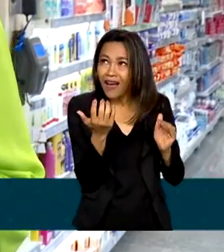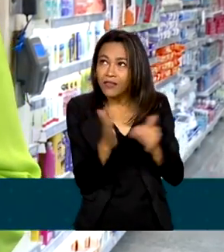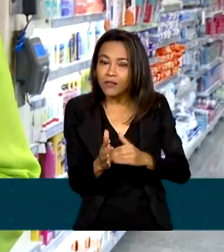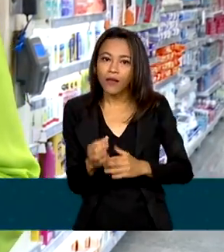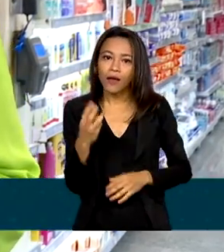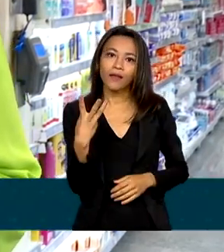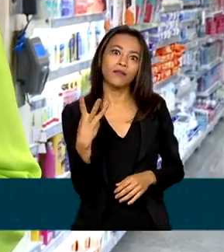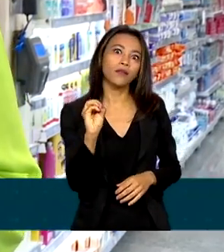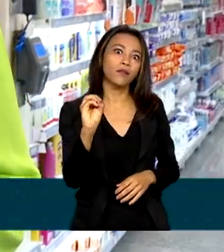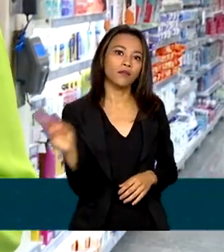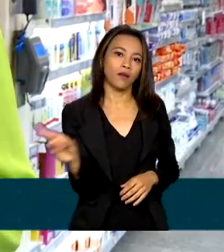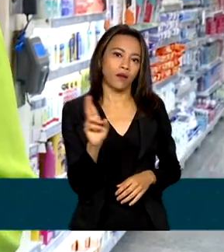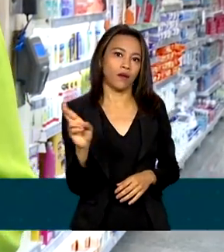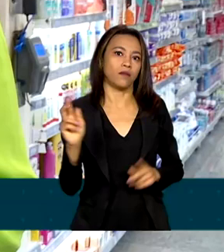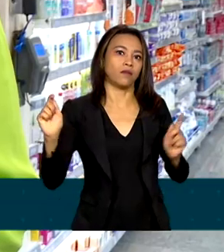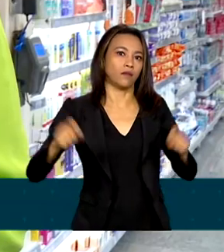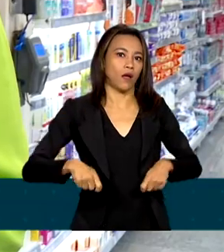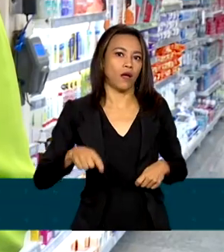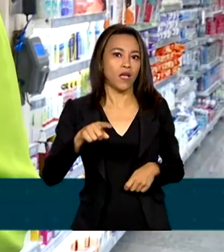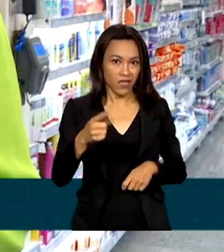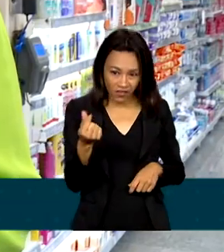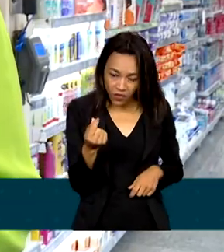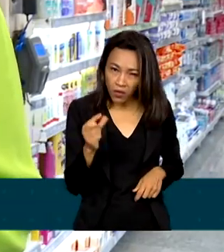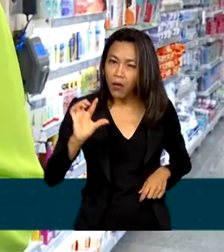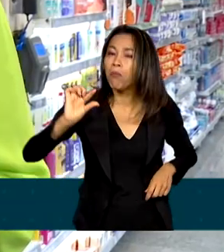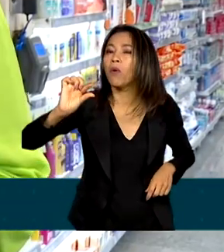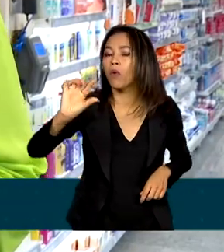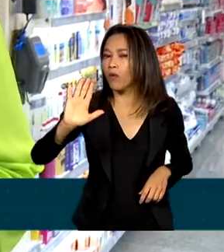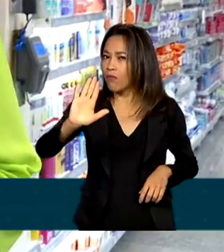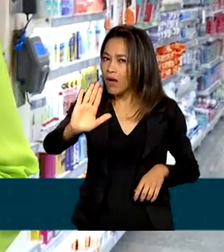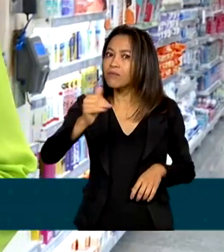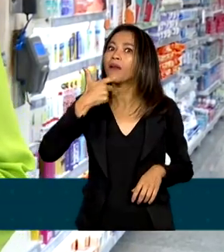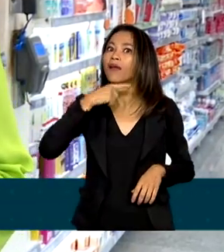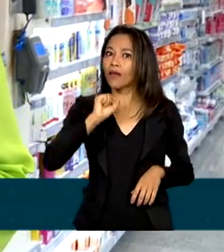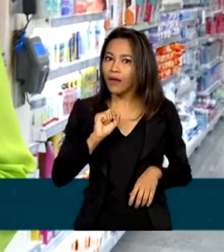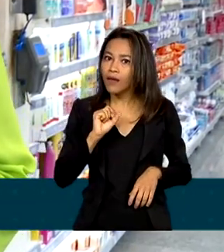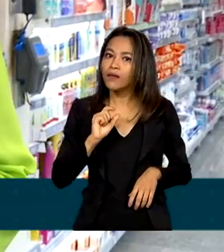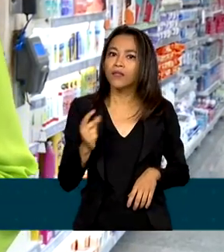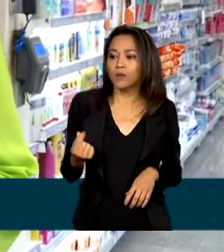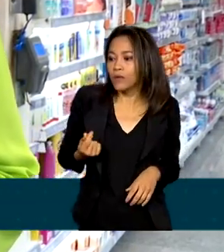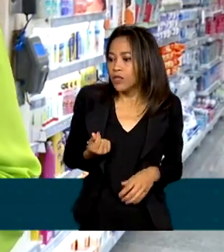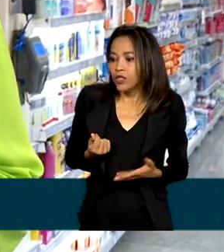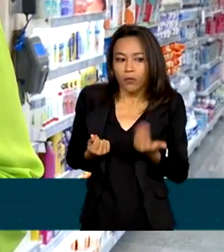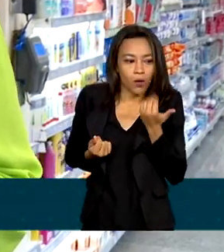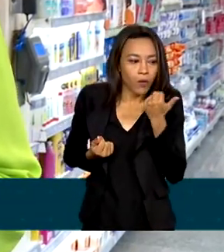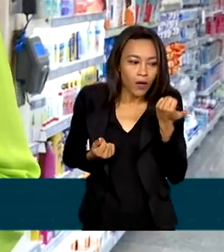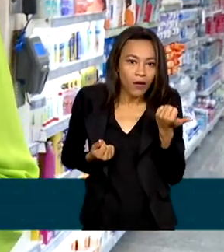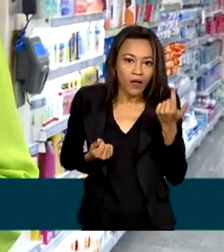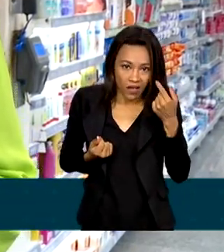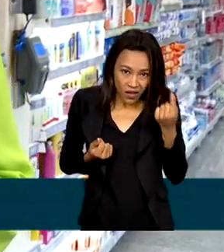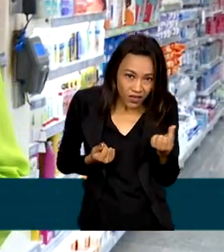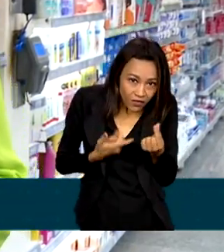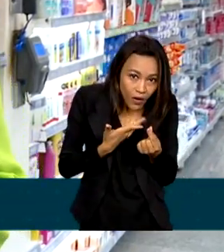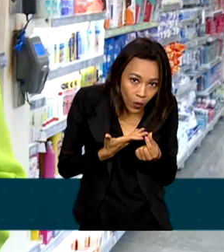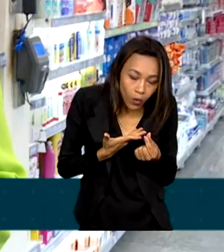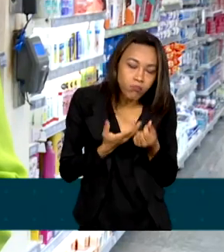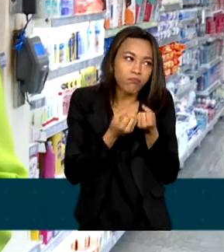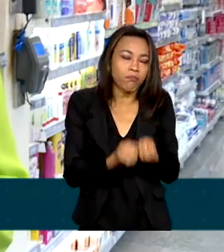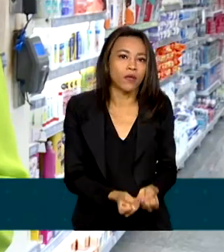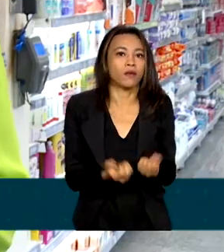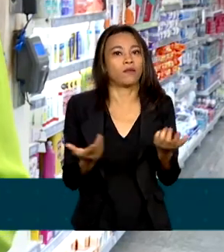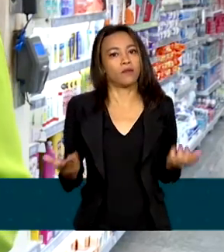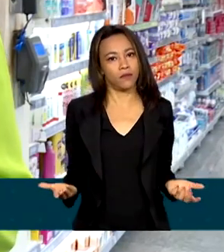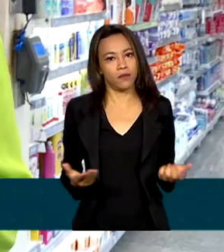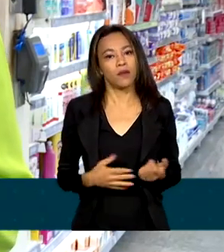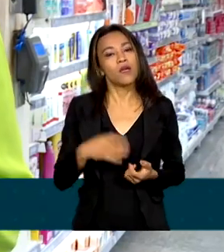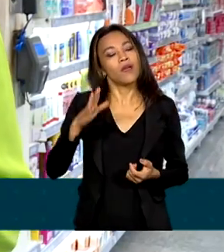a 30 reais. O valor pode parecer pouco, mas para quem mal tem dinheiro para comer, essa compra pesa no bolso.